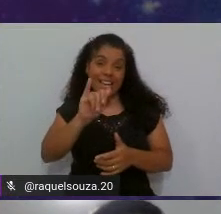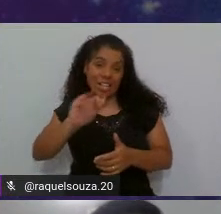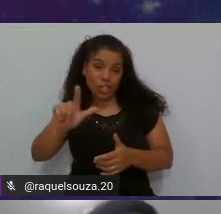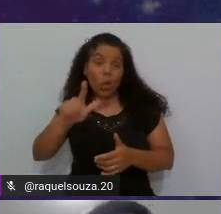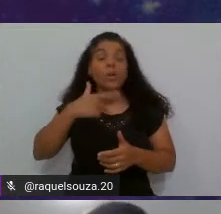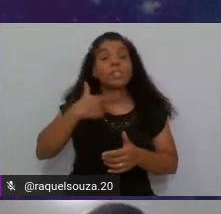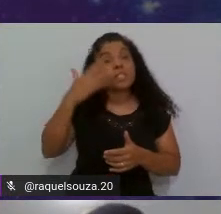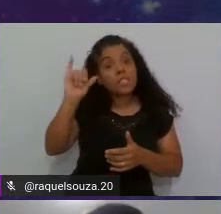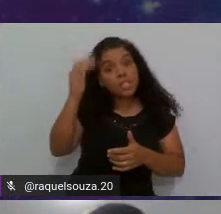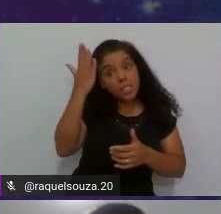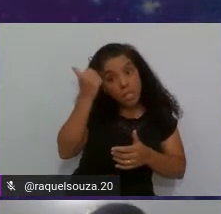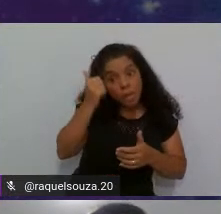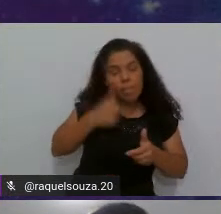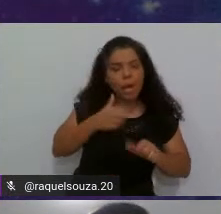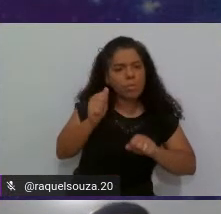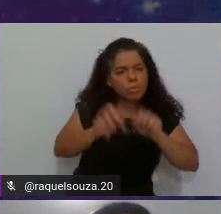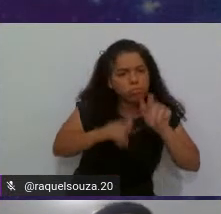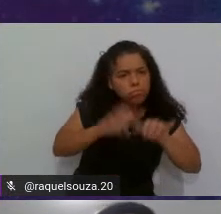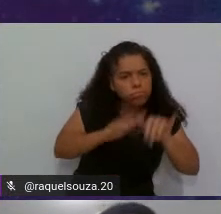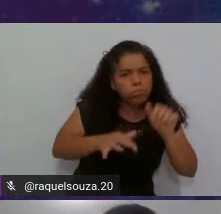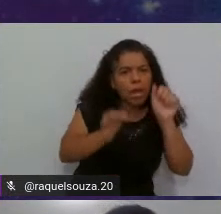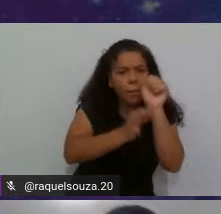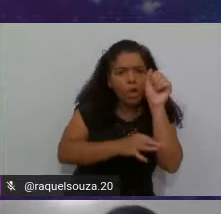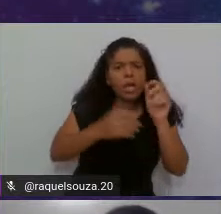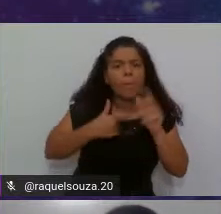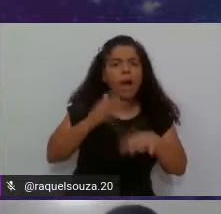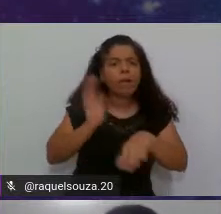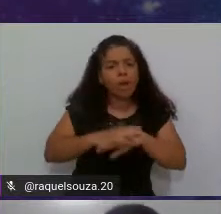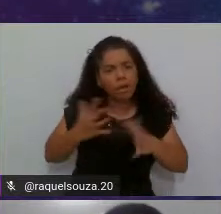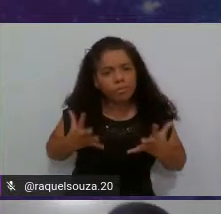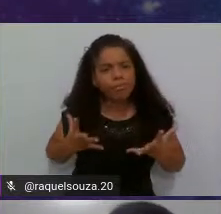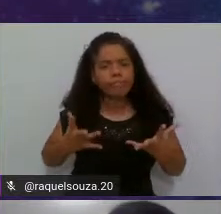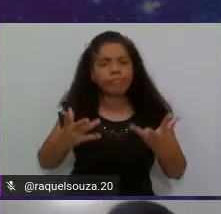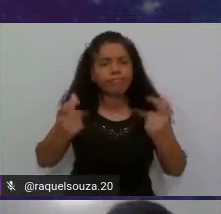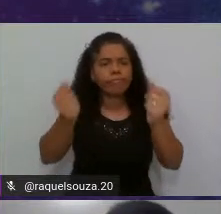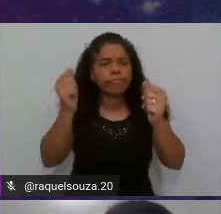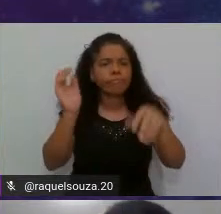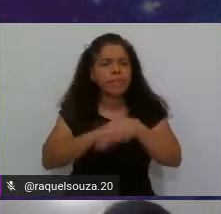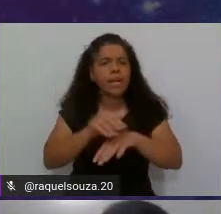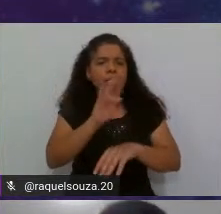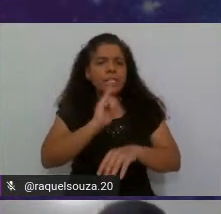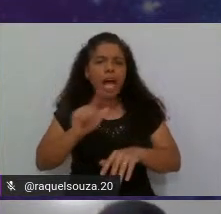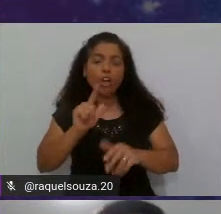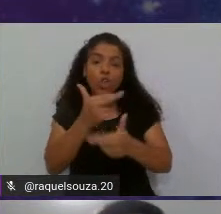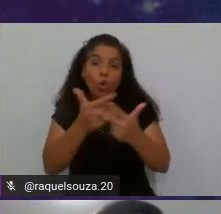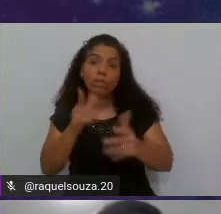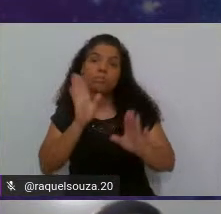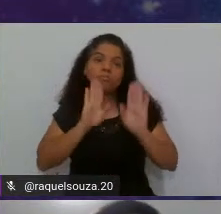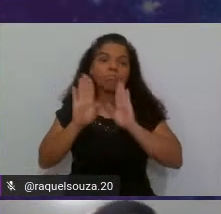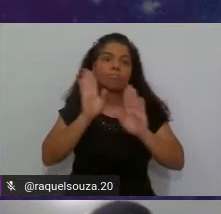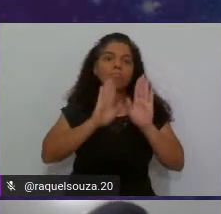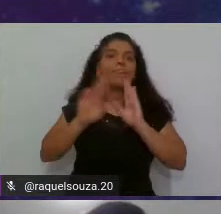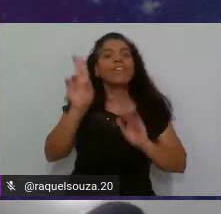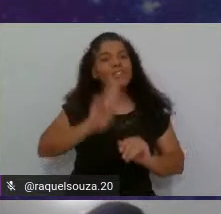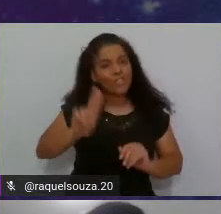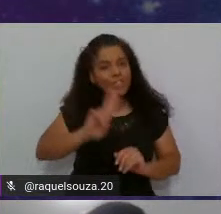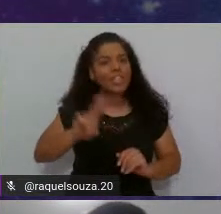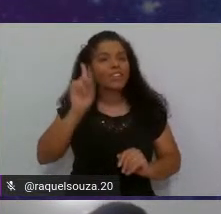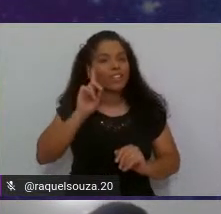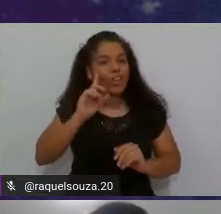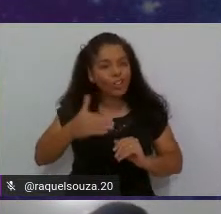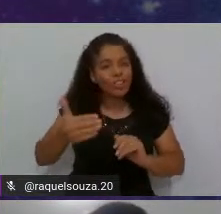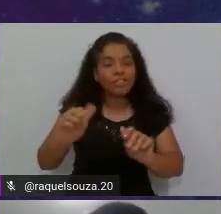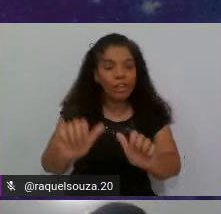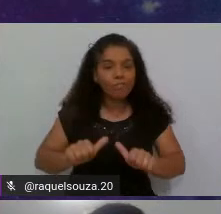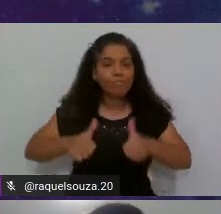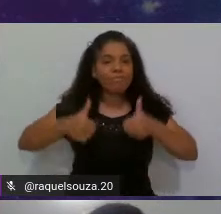mais agilidade, vai nos dar muito mais coisas bacanas que a gente vai poder usar no nosso dia a dia e aumentar a qualidade do